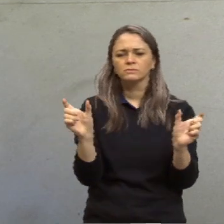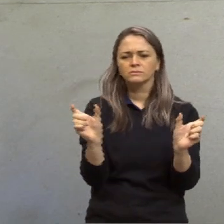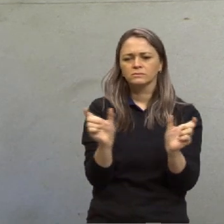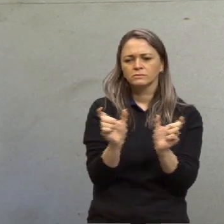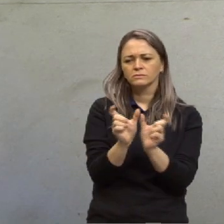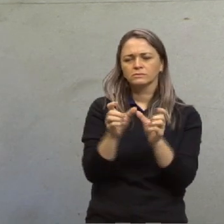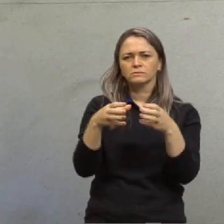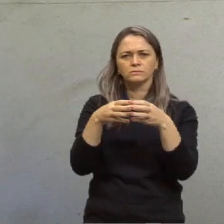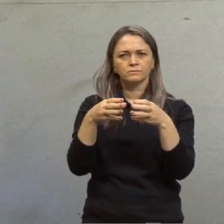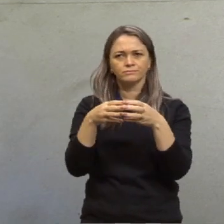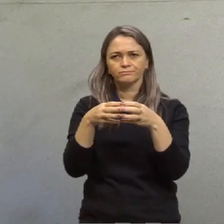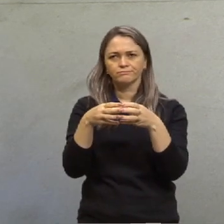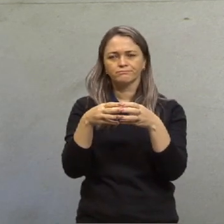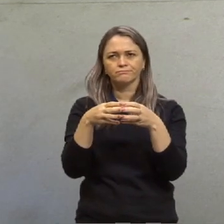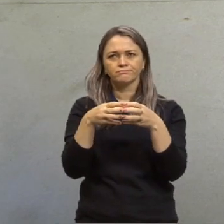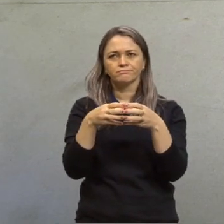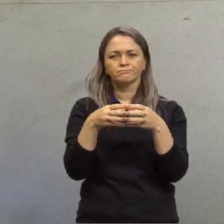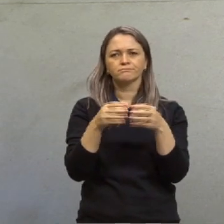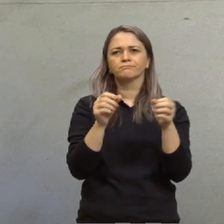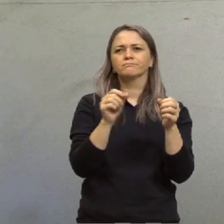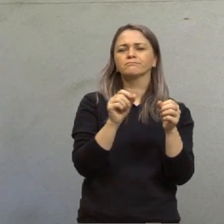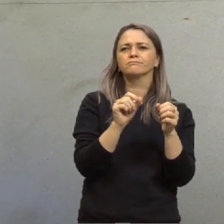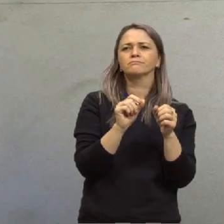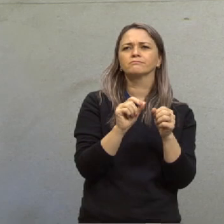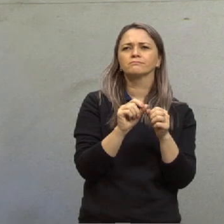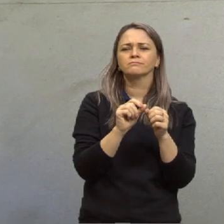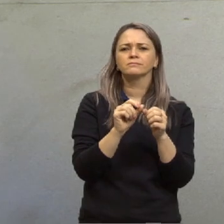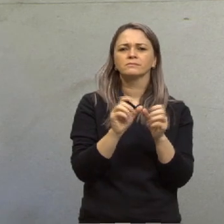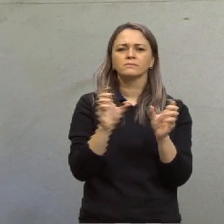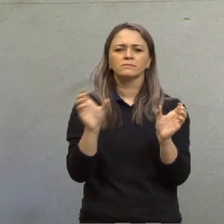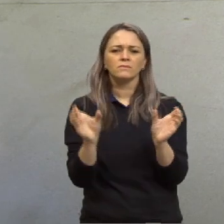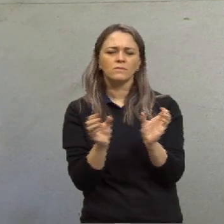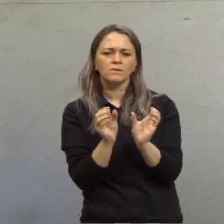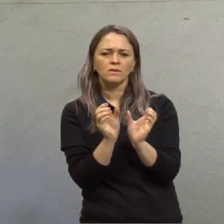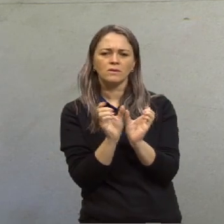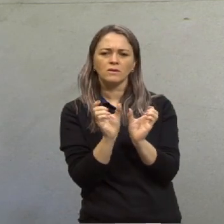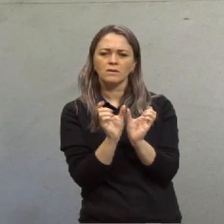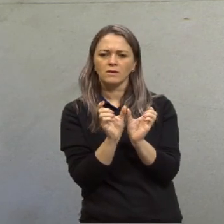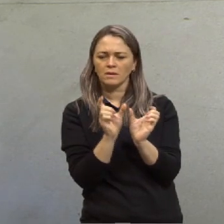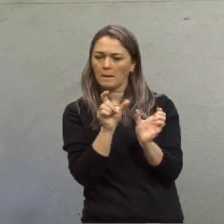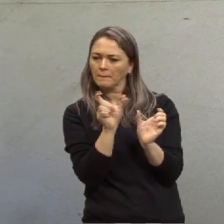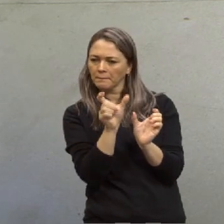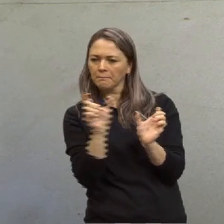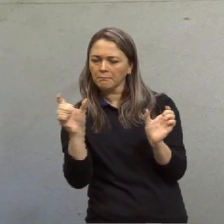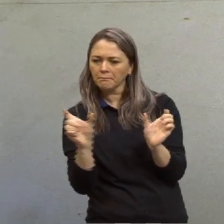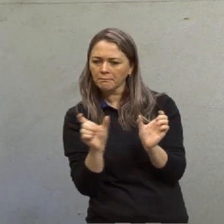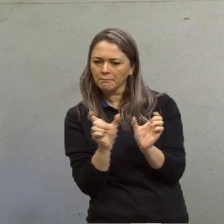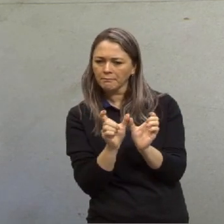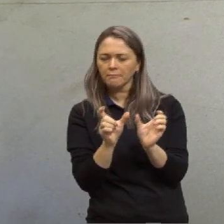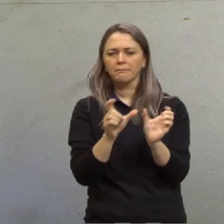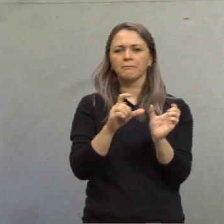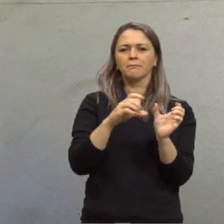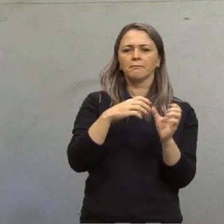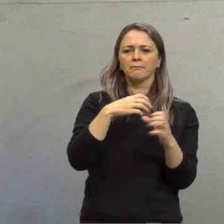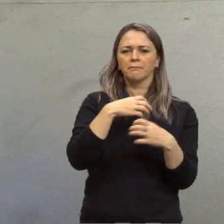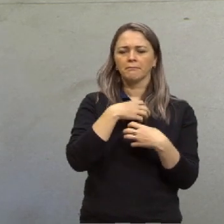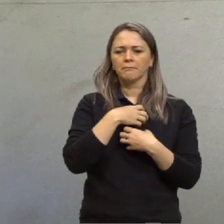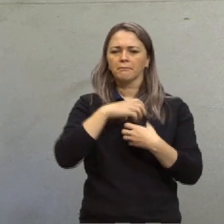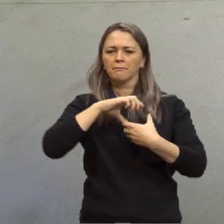termos que vão montar essa frase. Quando eu coloco ela numa frase, essa forma passa a